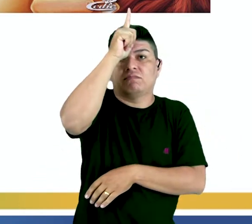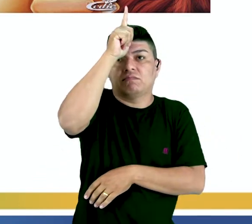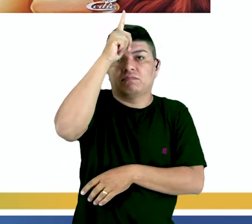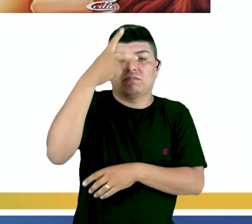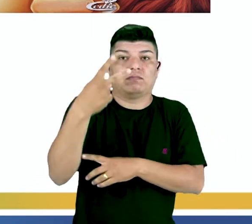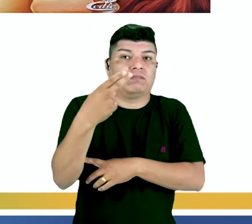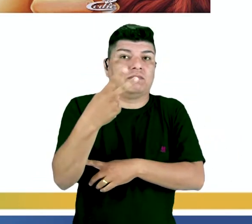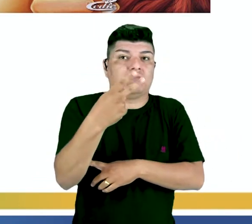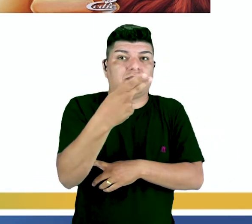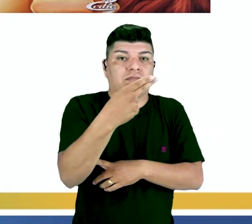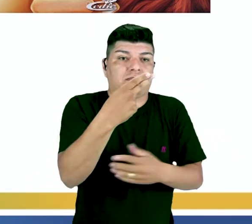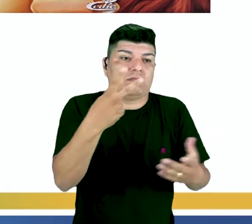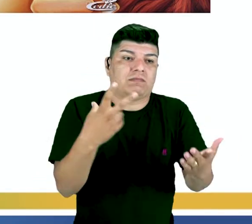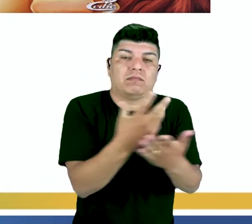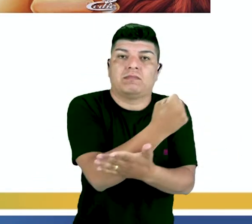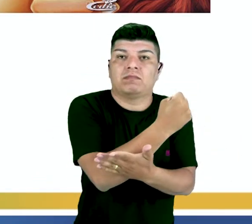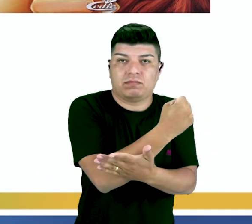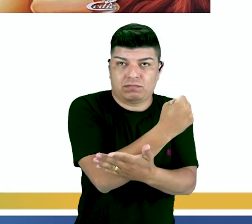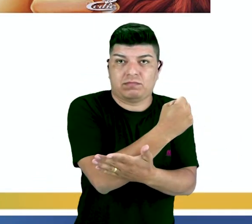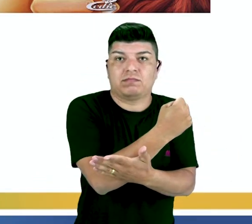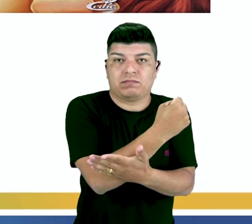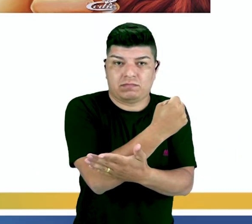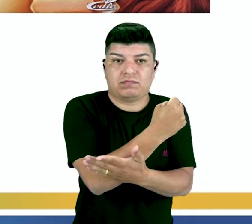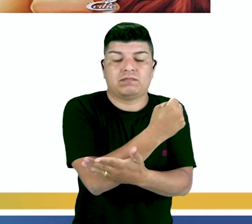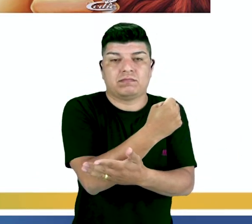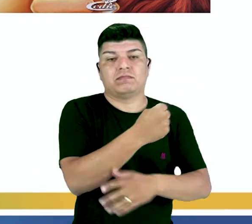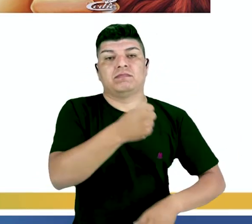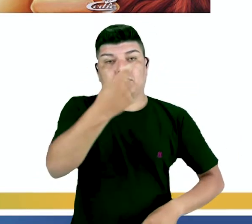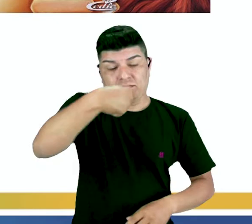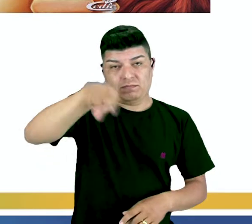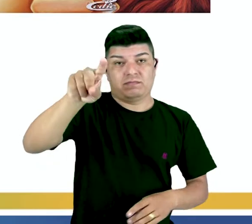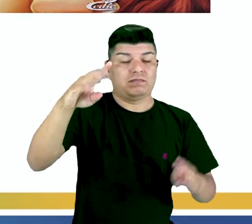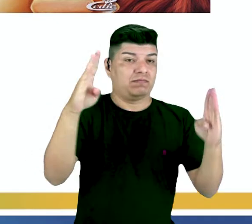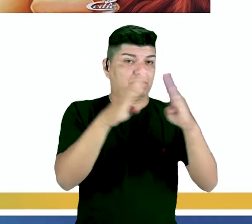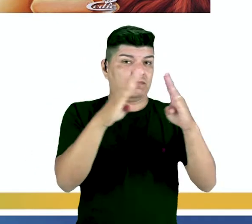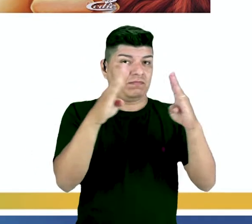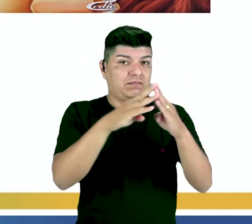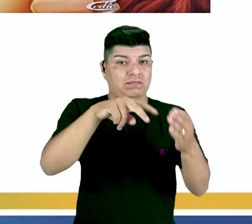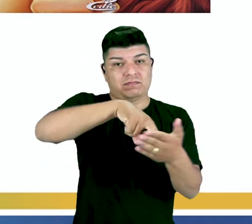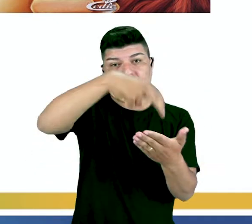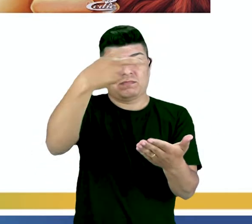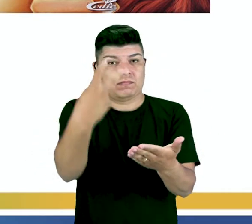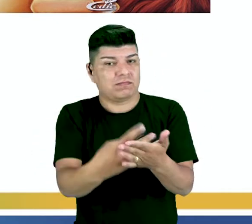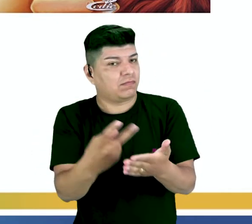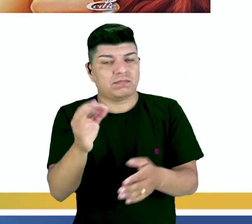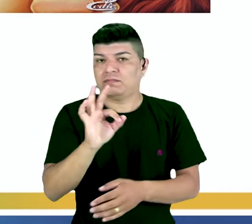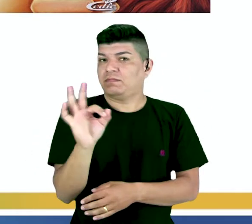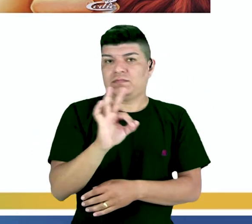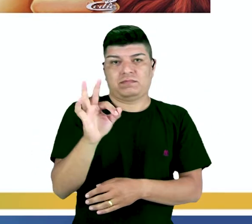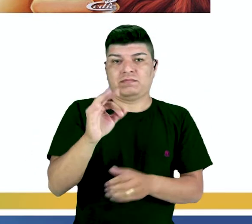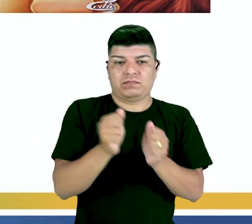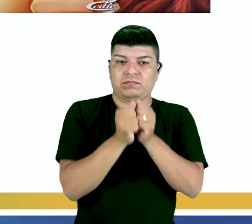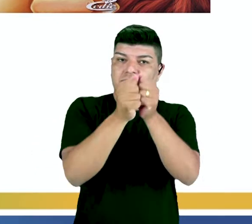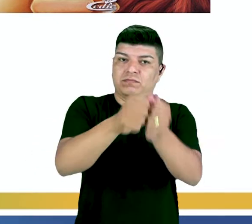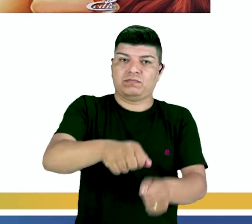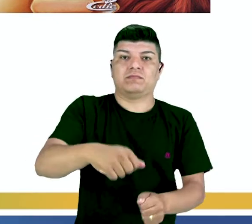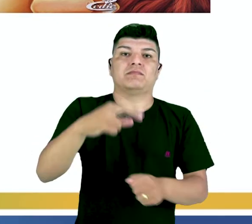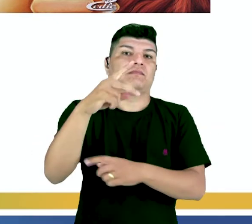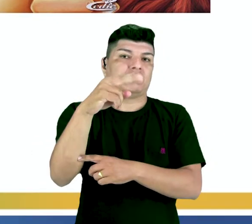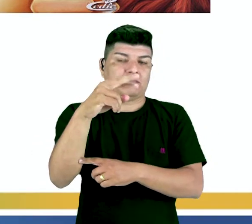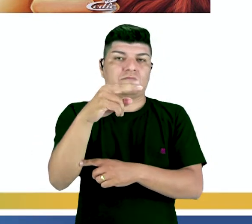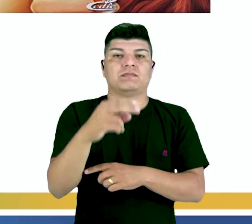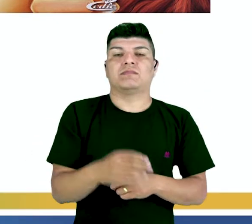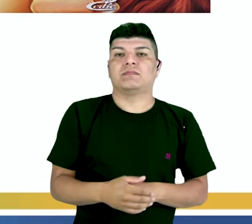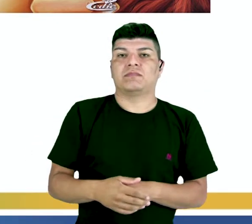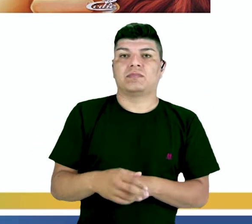tesouro. Para casa ele vai de botas sete léguas, salta e não cai, levando-os os irmãos. Quando o Pequeno Polegar